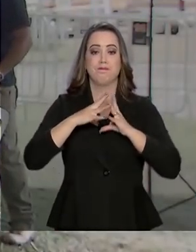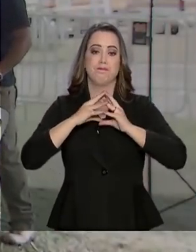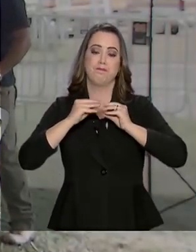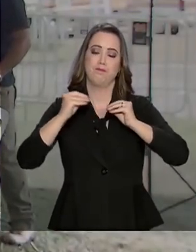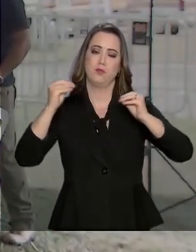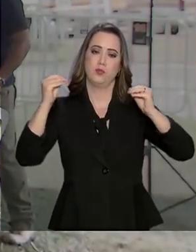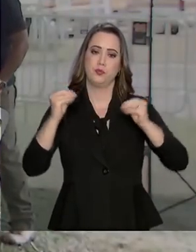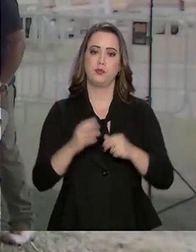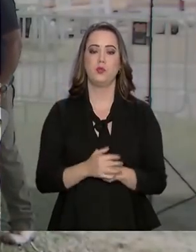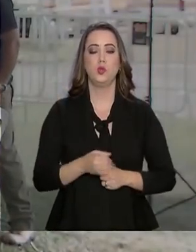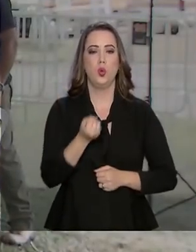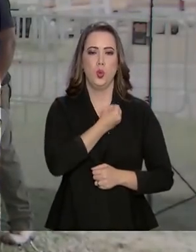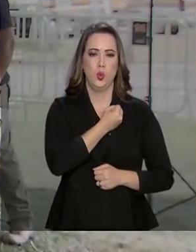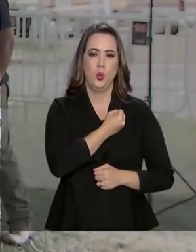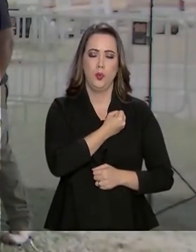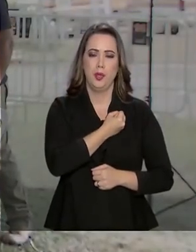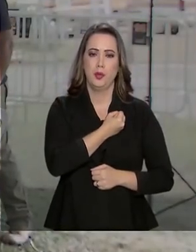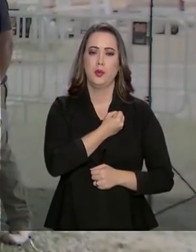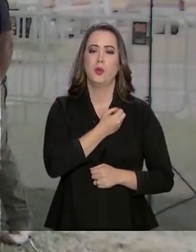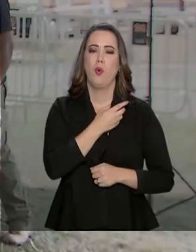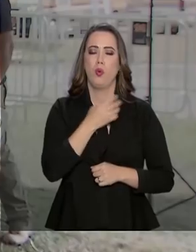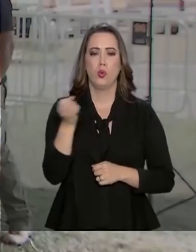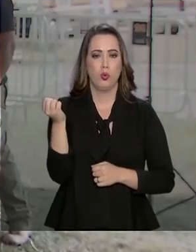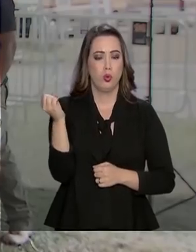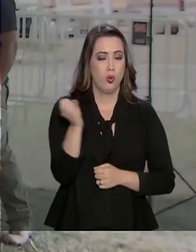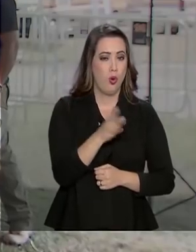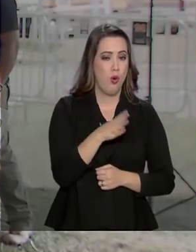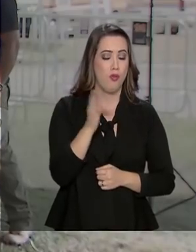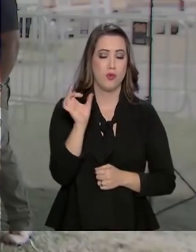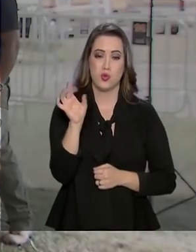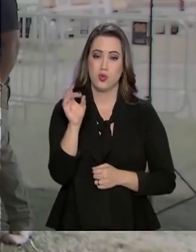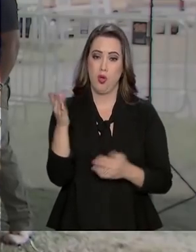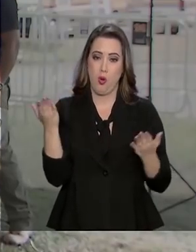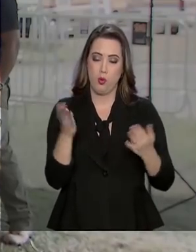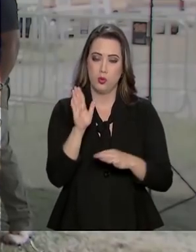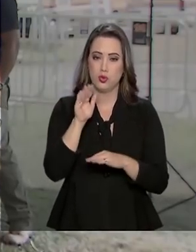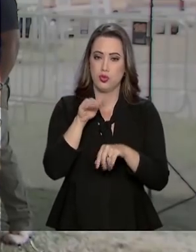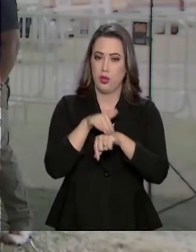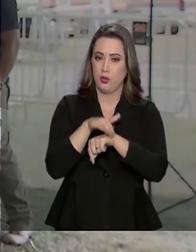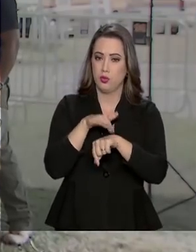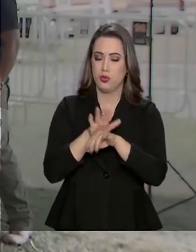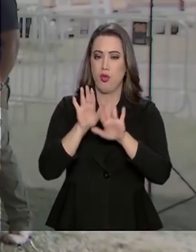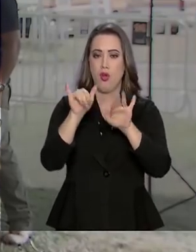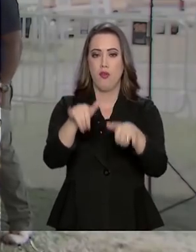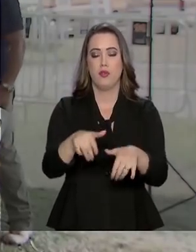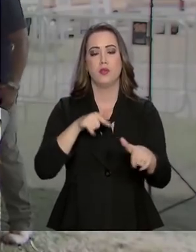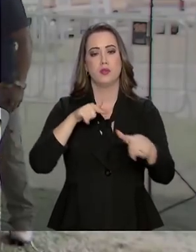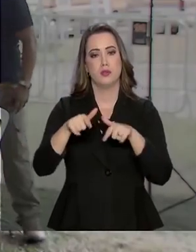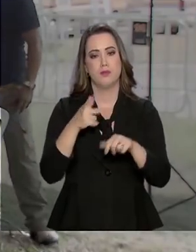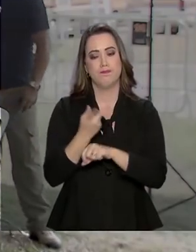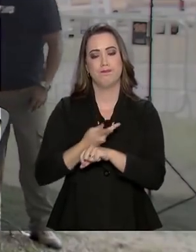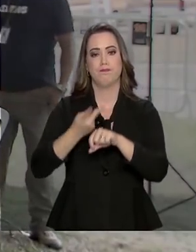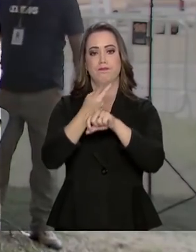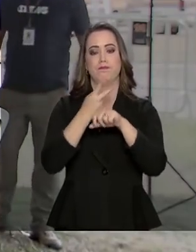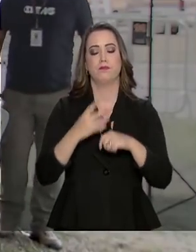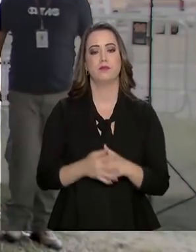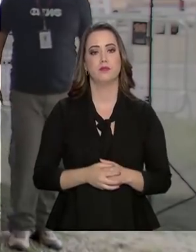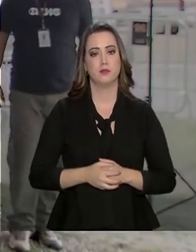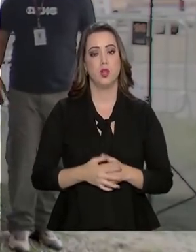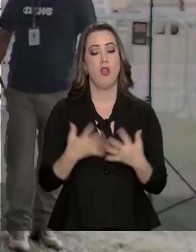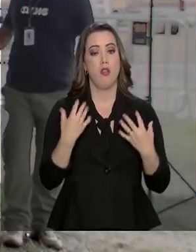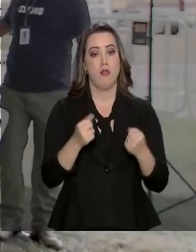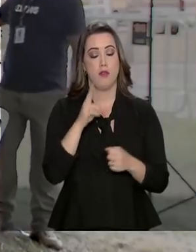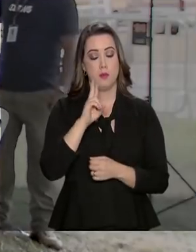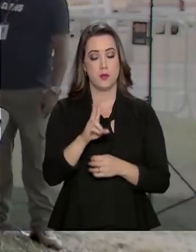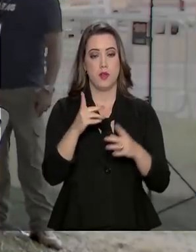desaparecidos e mortos só devem ser atualizados hoje à noite ao final das operações de busca nós vamos